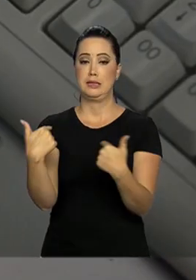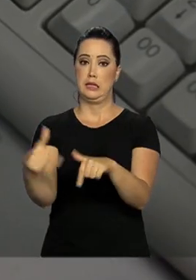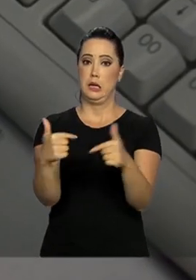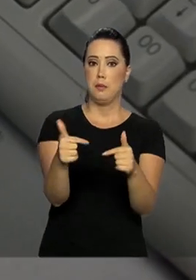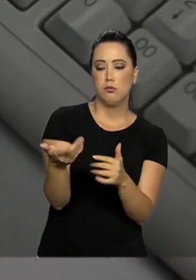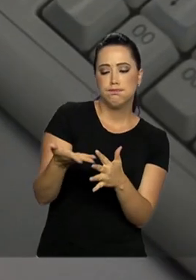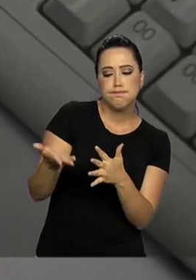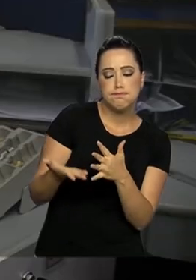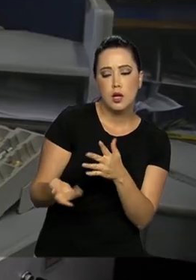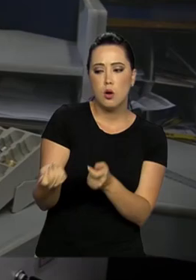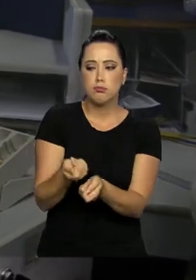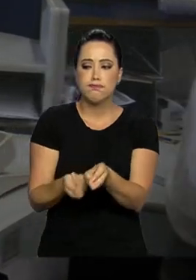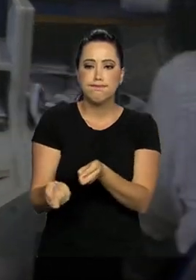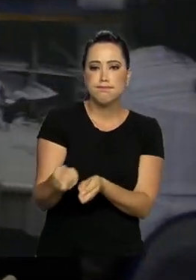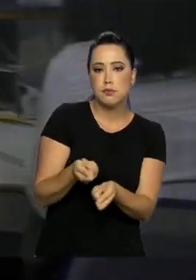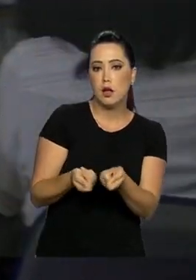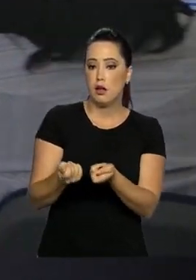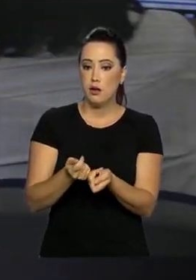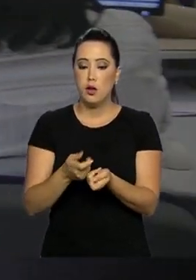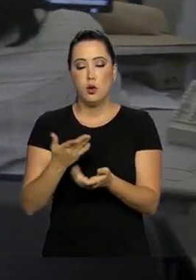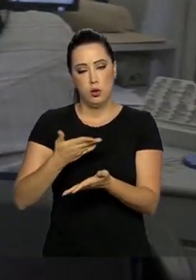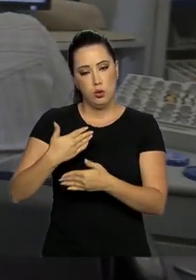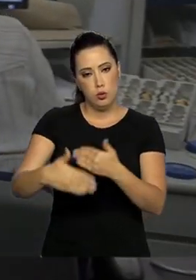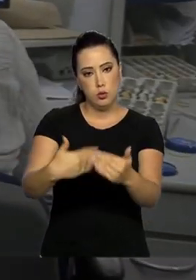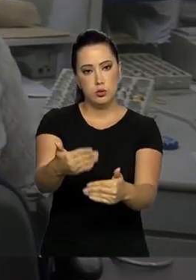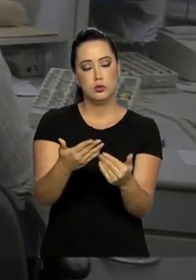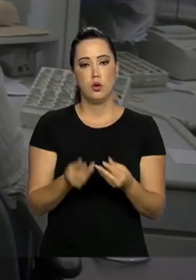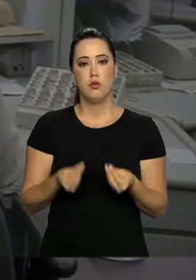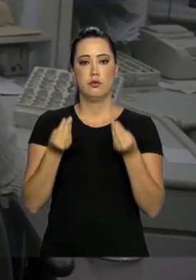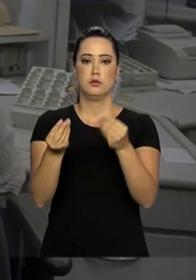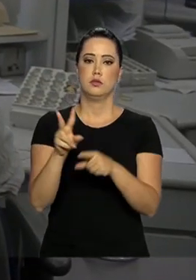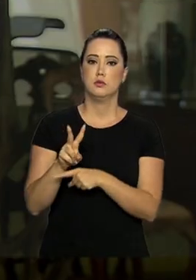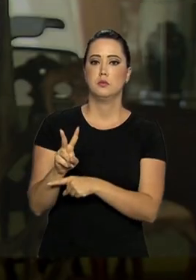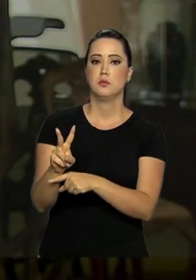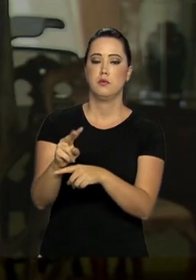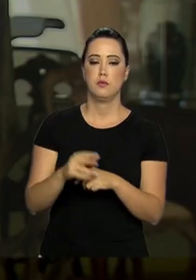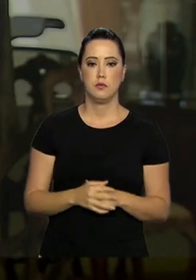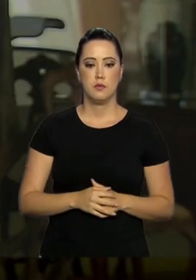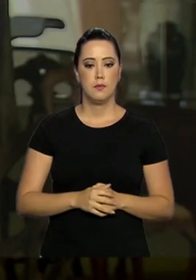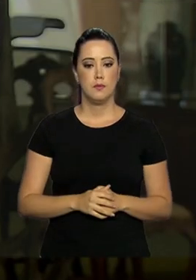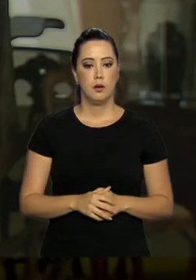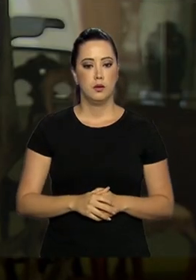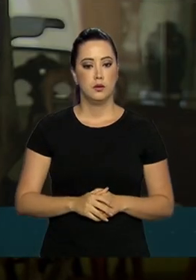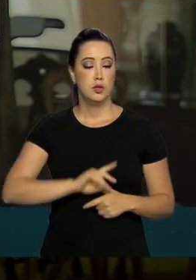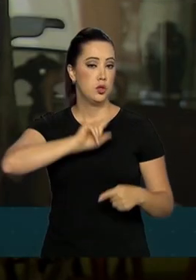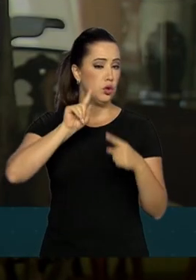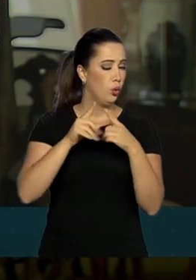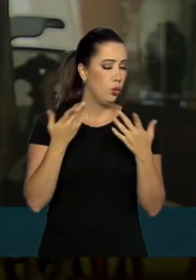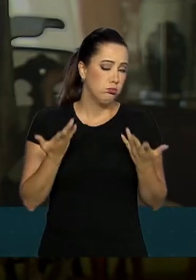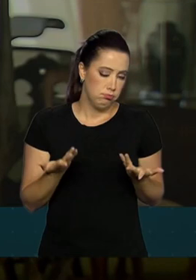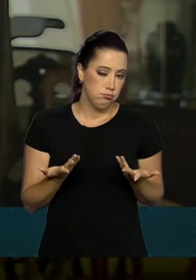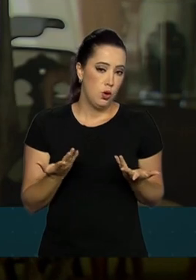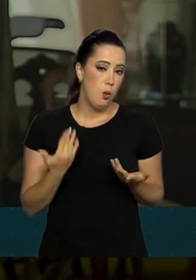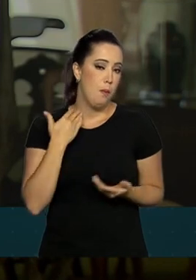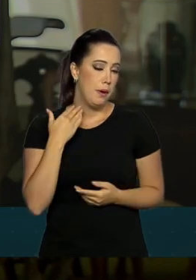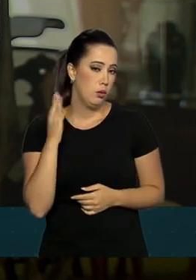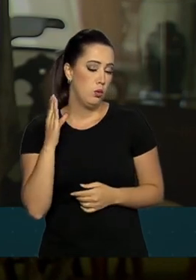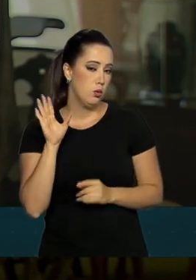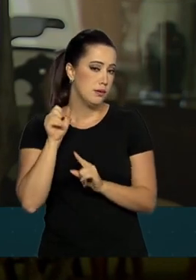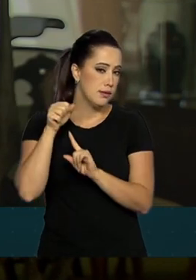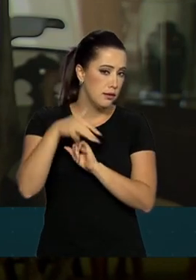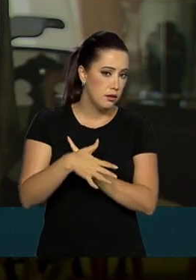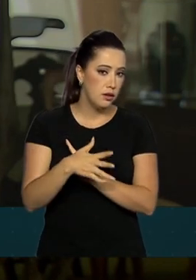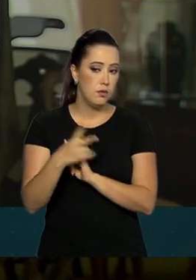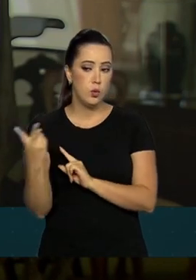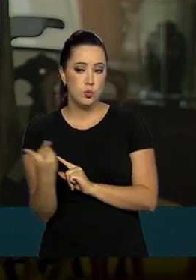renegociações e manter o fluxo de concessão de crédito. De acordo com o Banco Central, as duas ações são